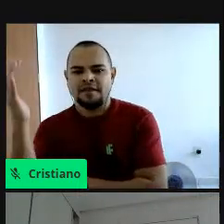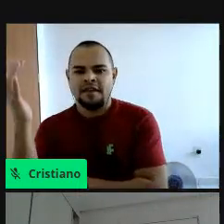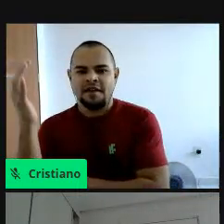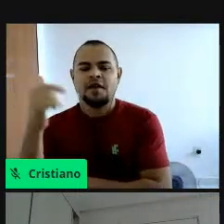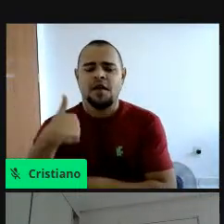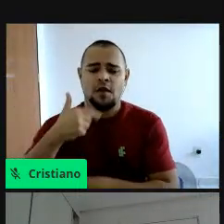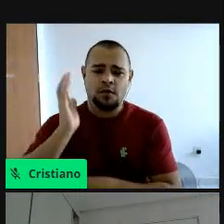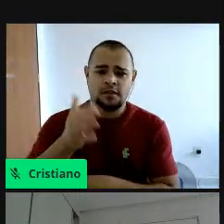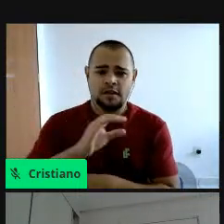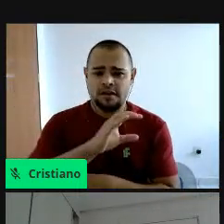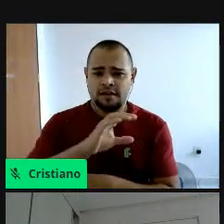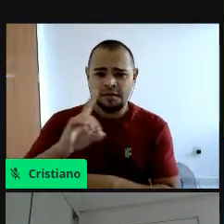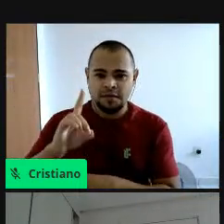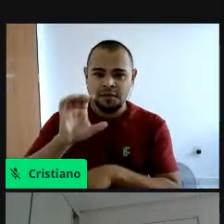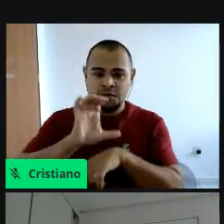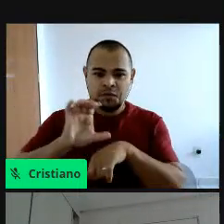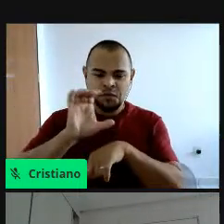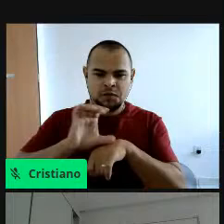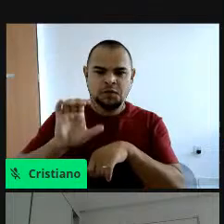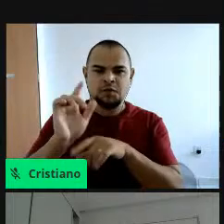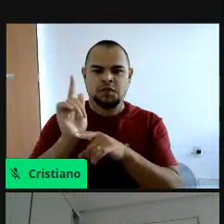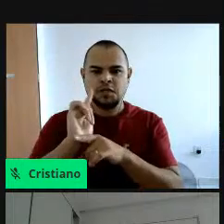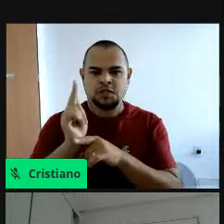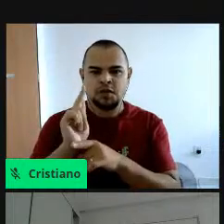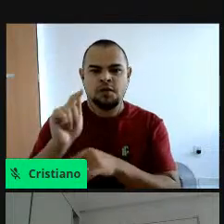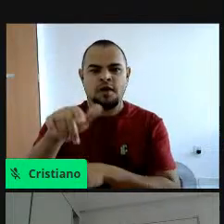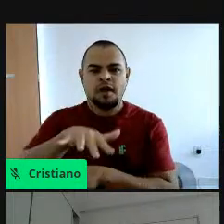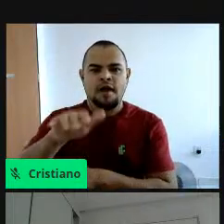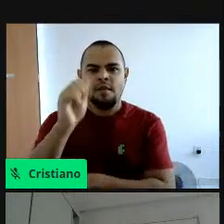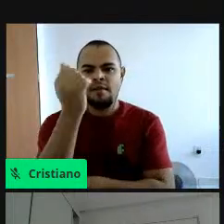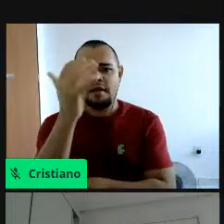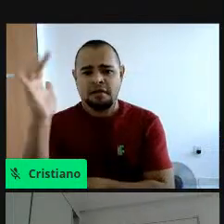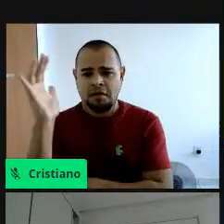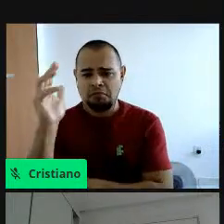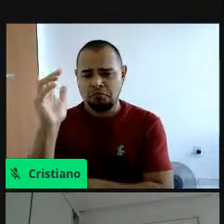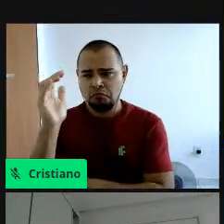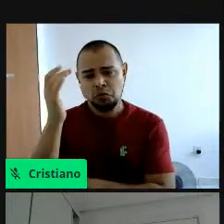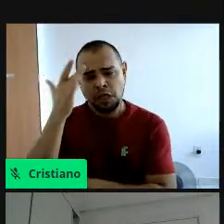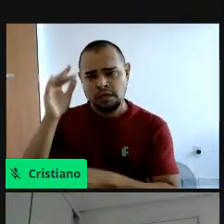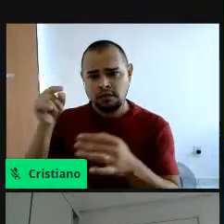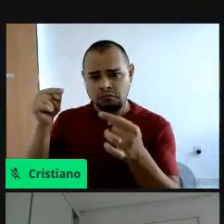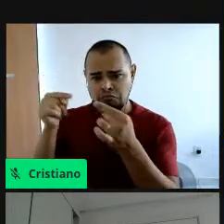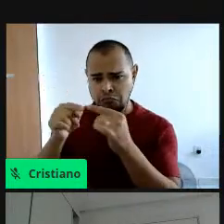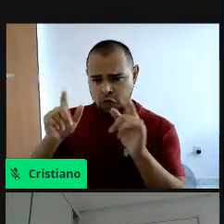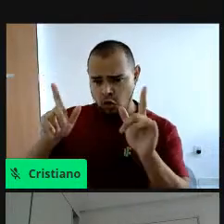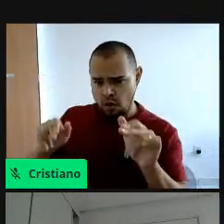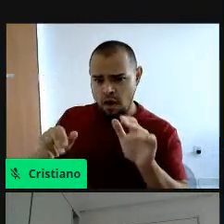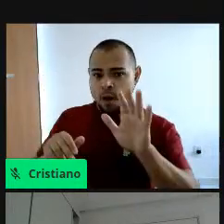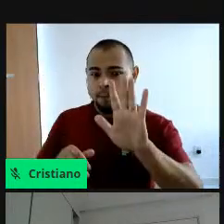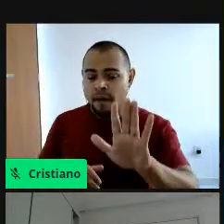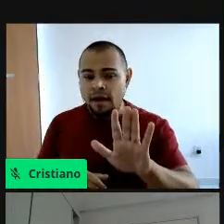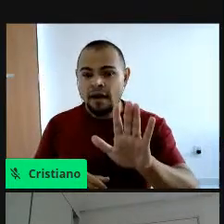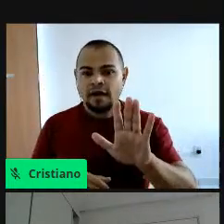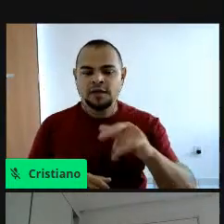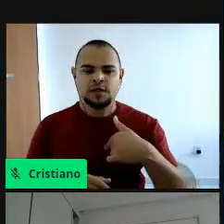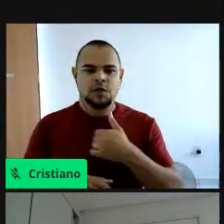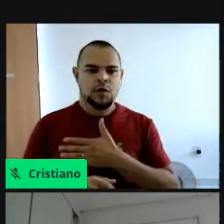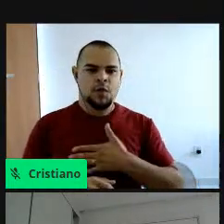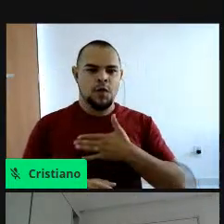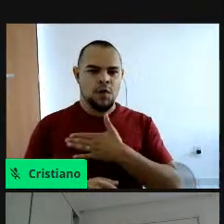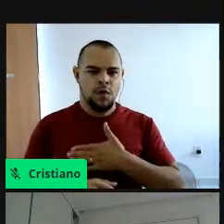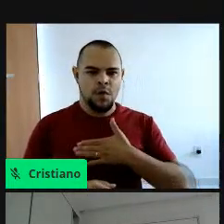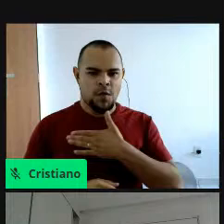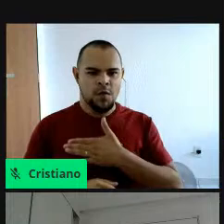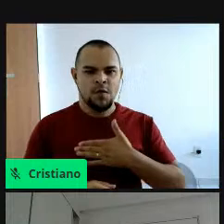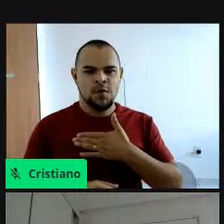do curso de gestão ambiental, não sei se, é, realmente, é o de vocês, mas, é, é uma instituição que eu gosto muito, né, eu